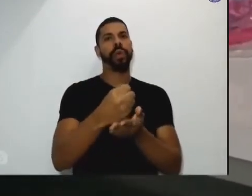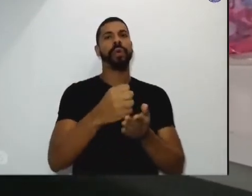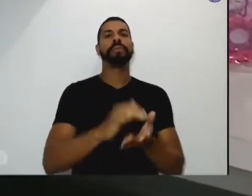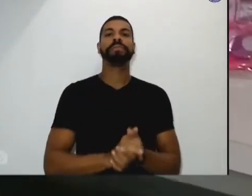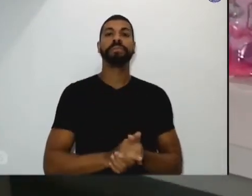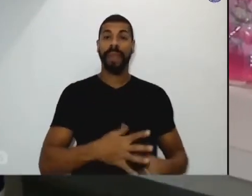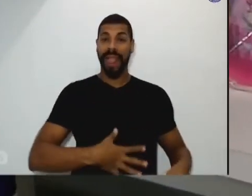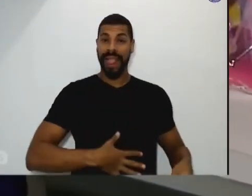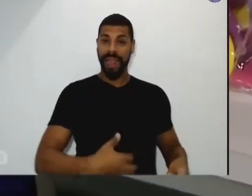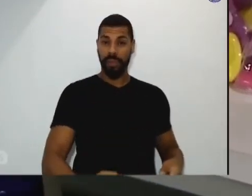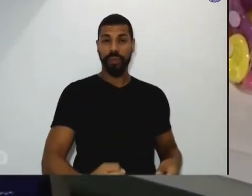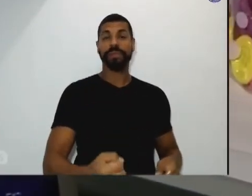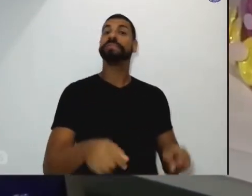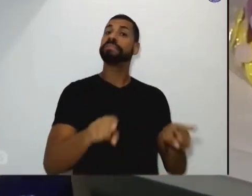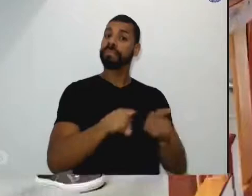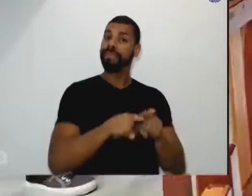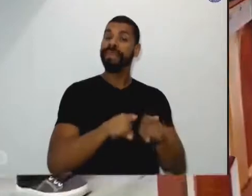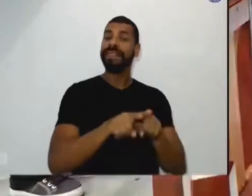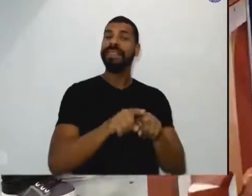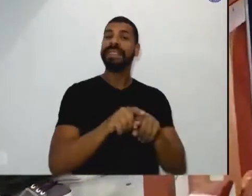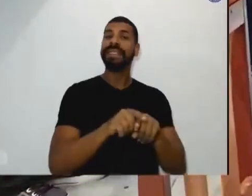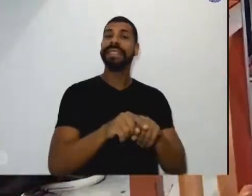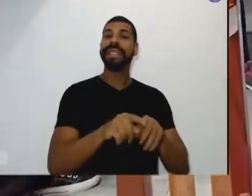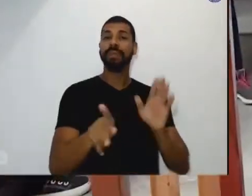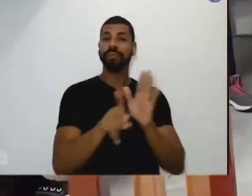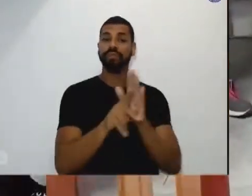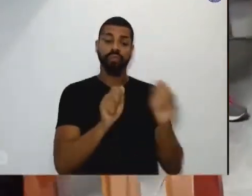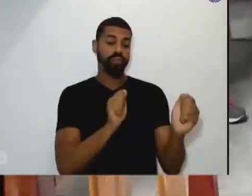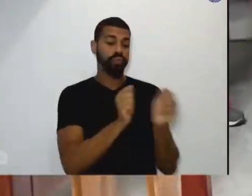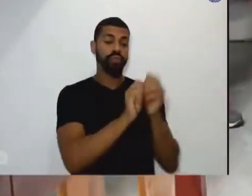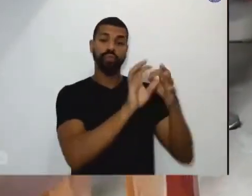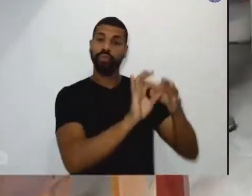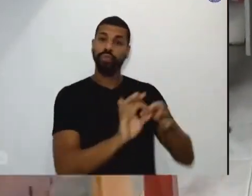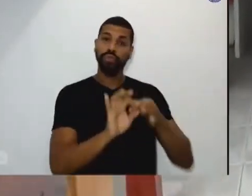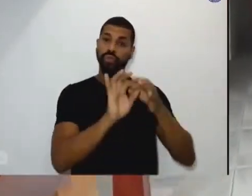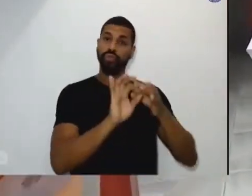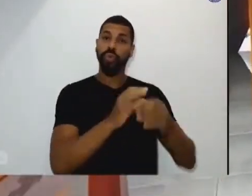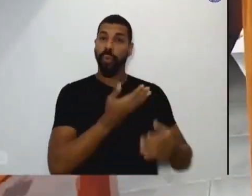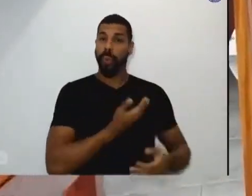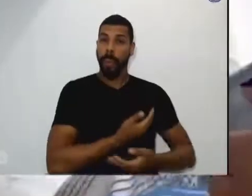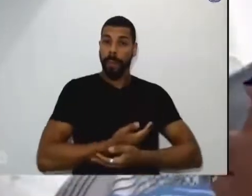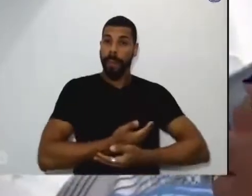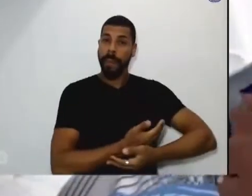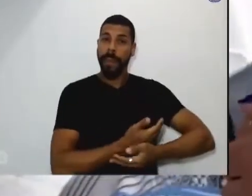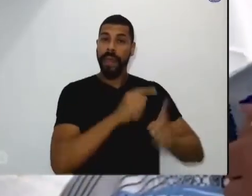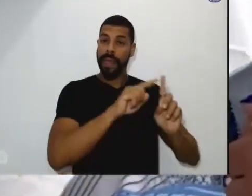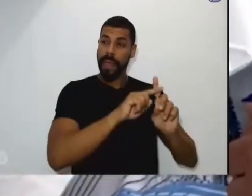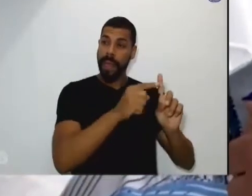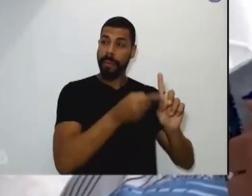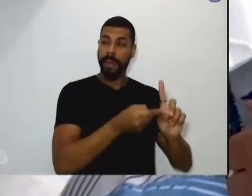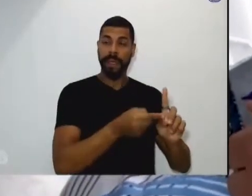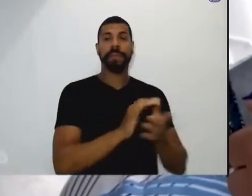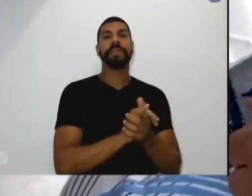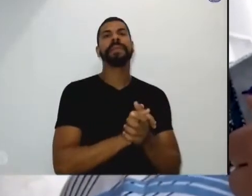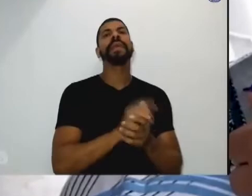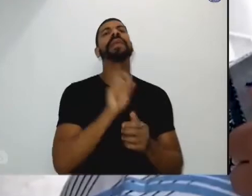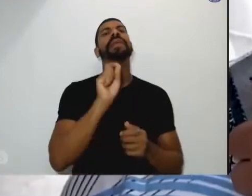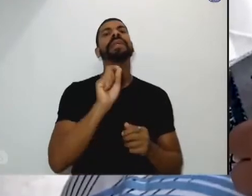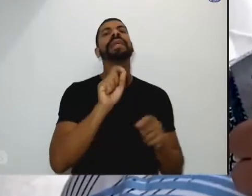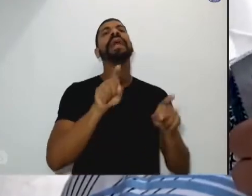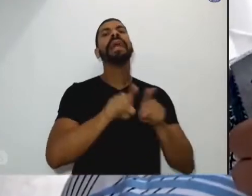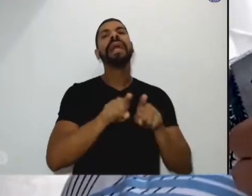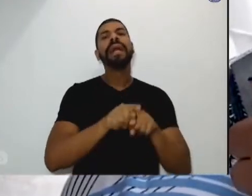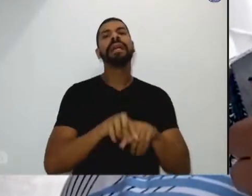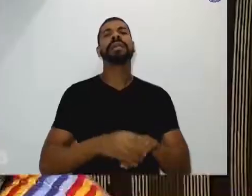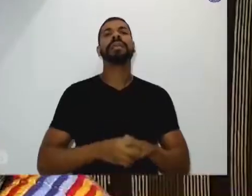vínculos entre ela e o bebê e oficinas que geram renda para que ela possa também ser capacitada profissionalmente para